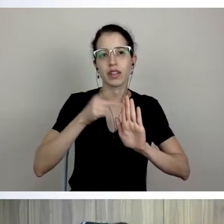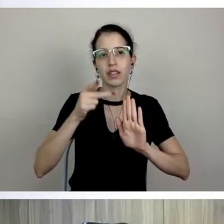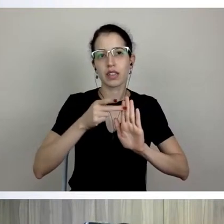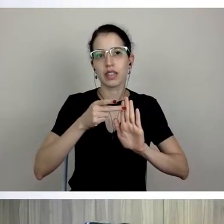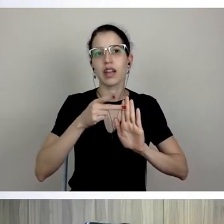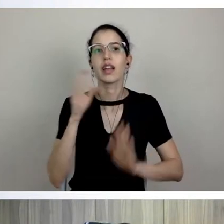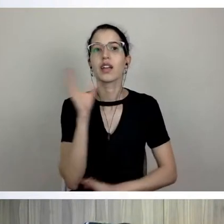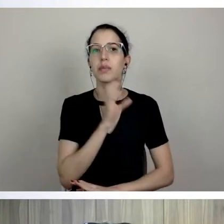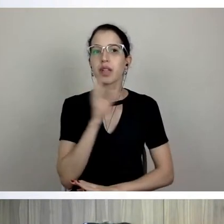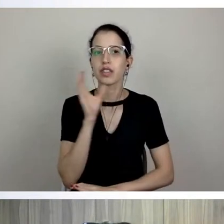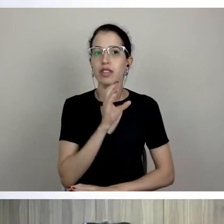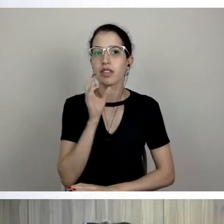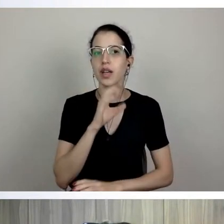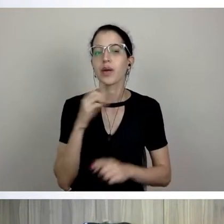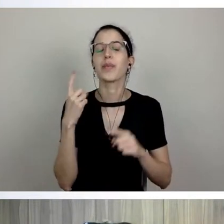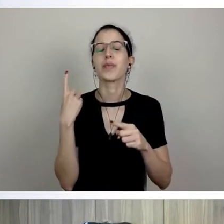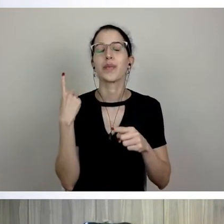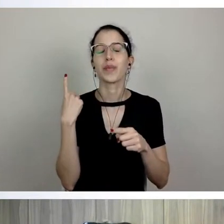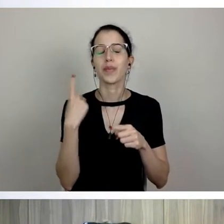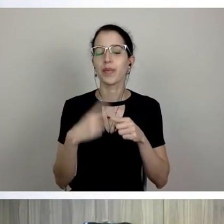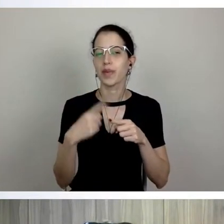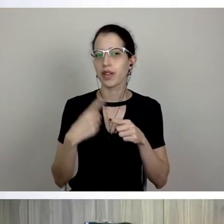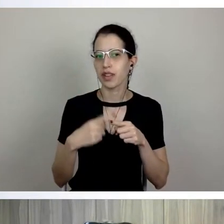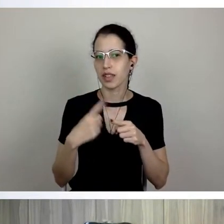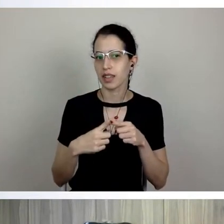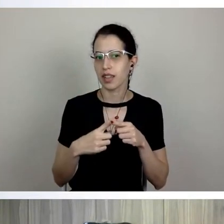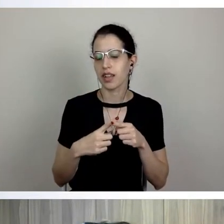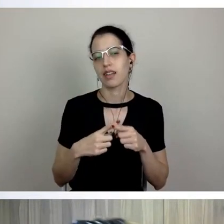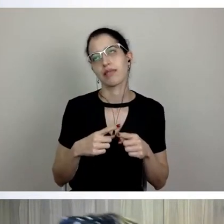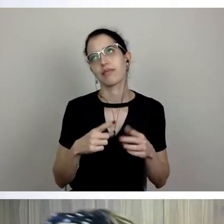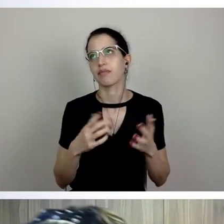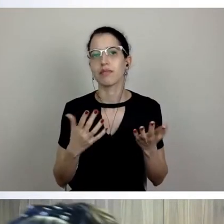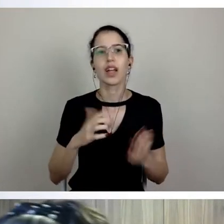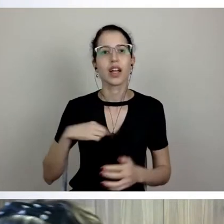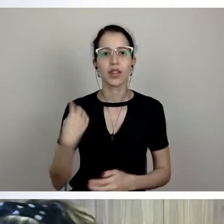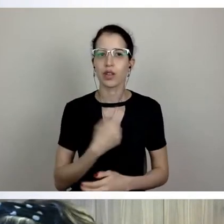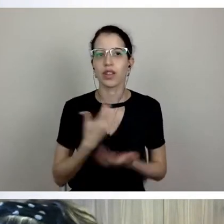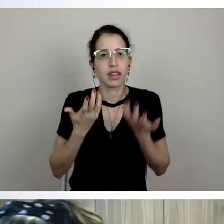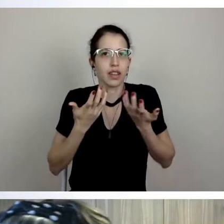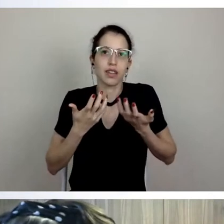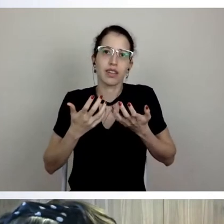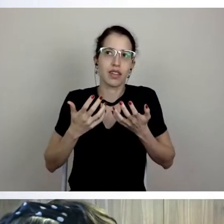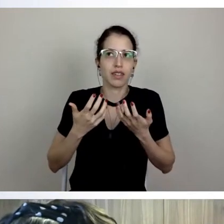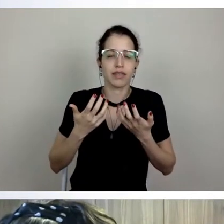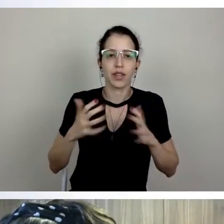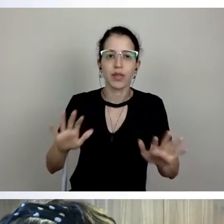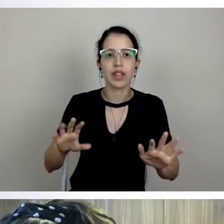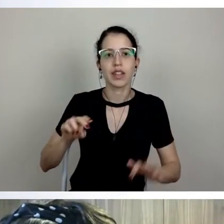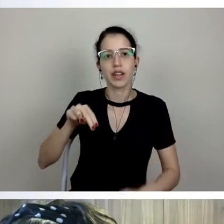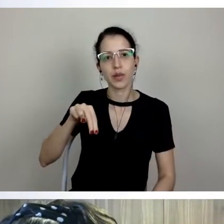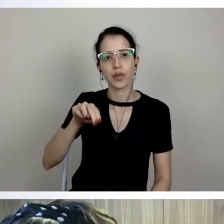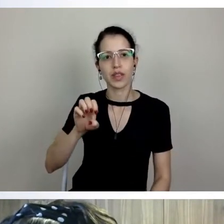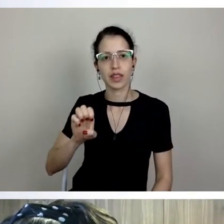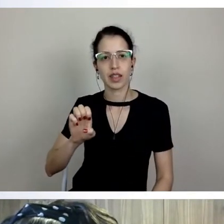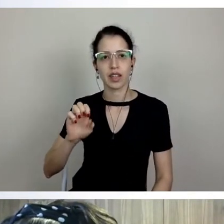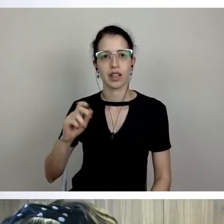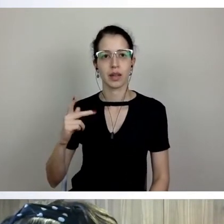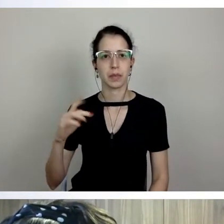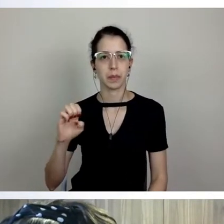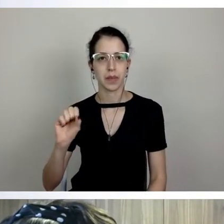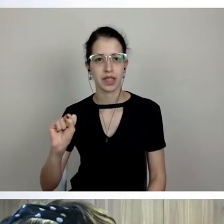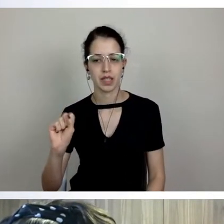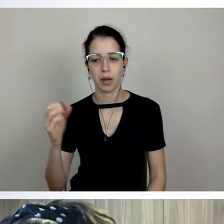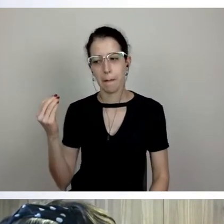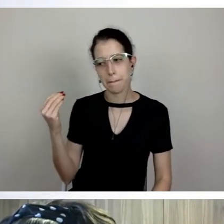emergencial exatamente, embora não querendo, antes que o Neves estivesse colocado, para